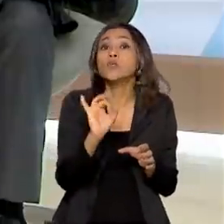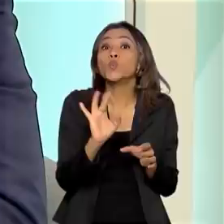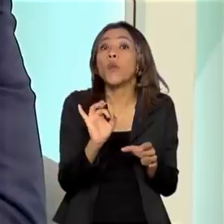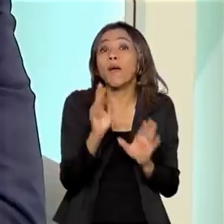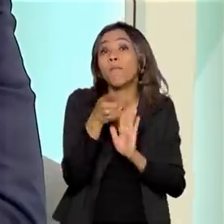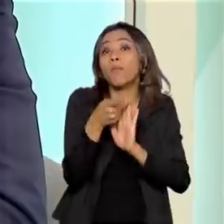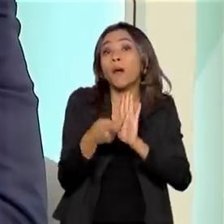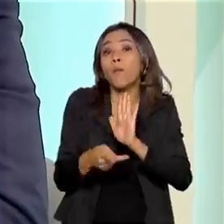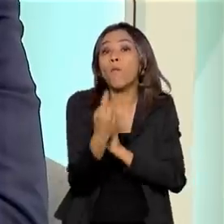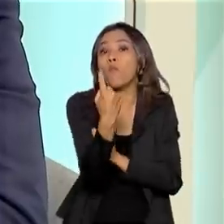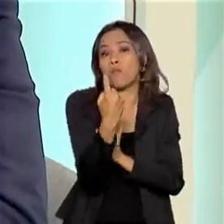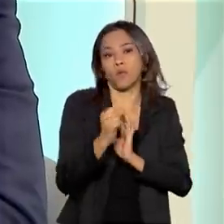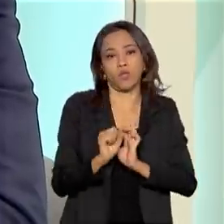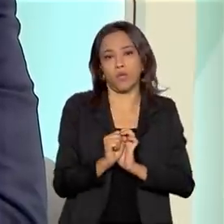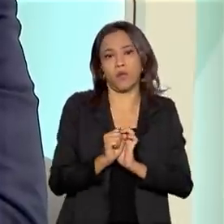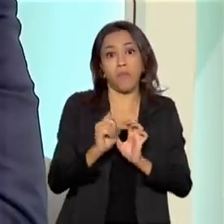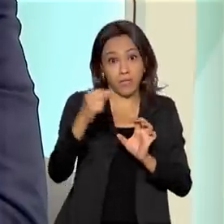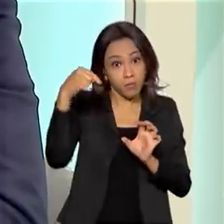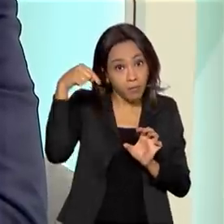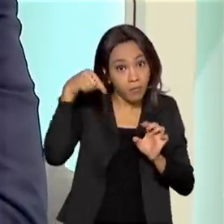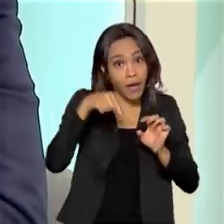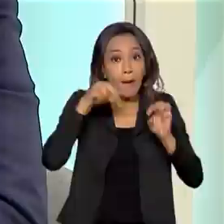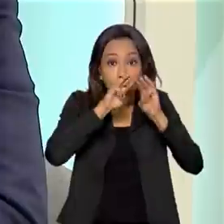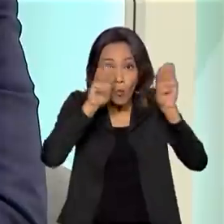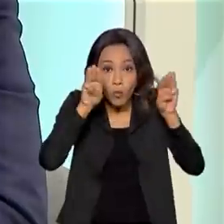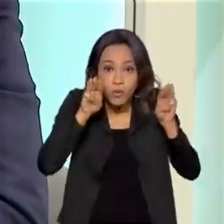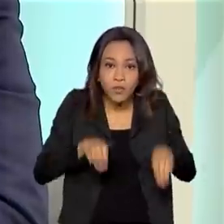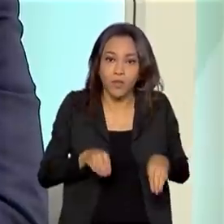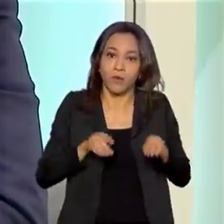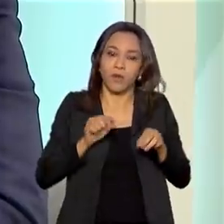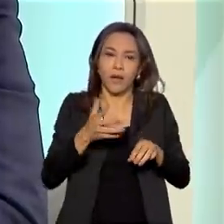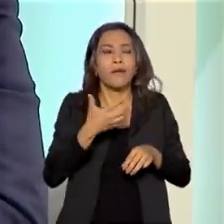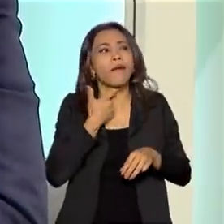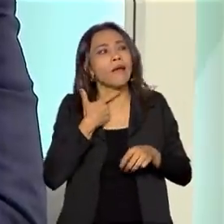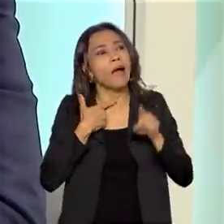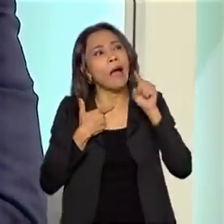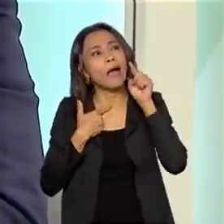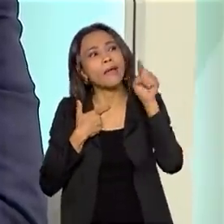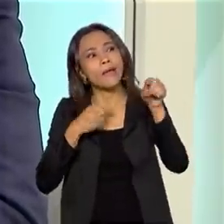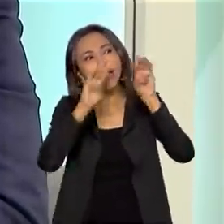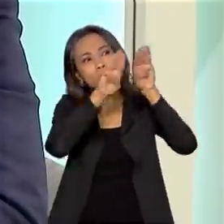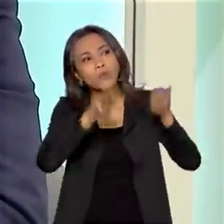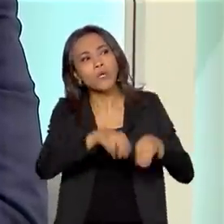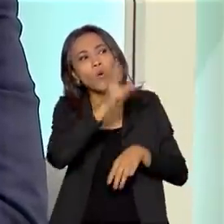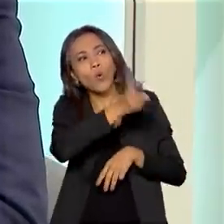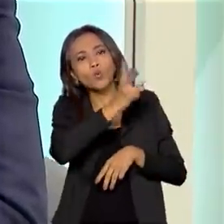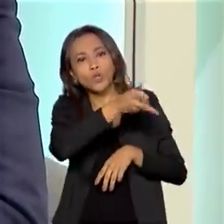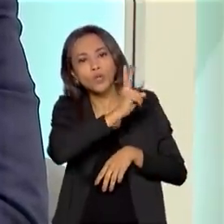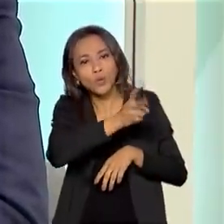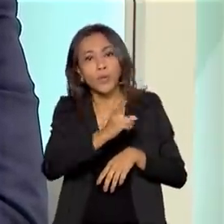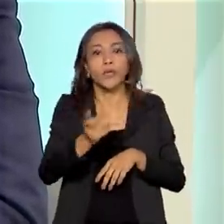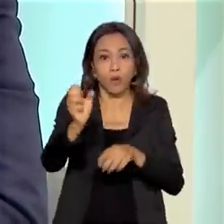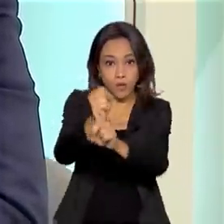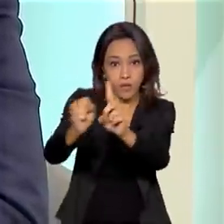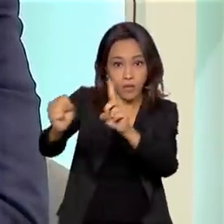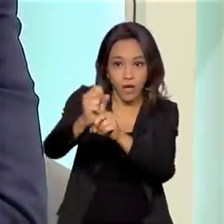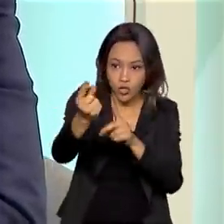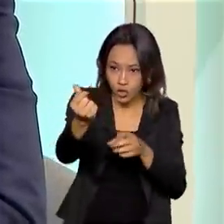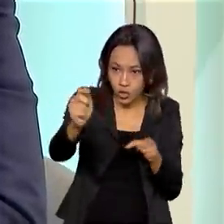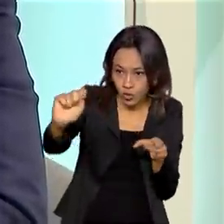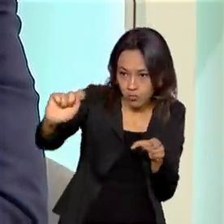específico, mas para aquele museu. A sociedade deseja que aquele museu seja perene. Então, destina bens,